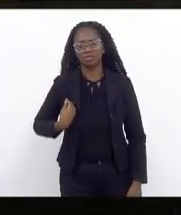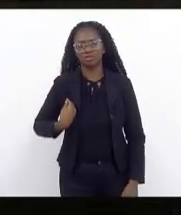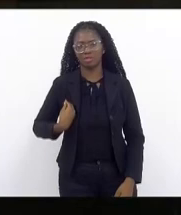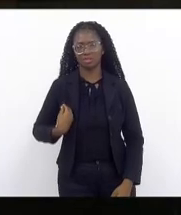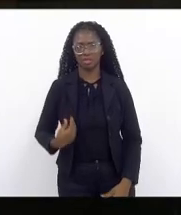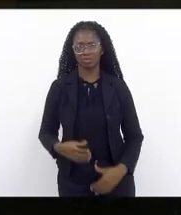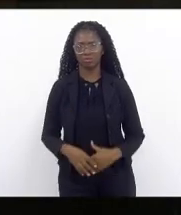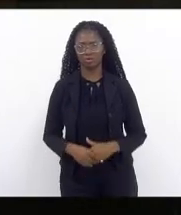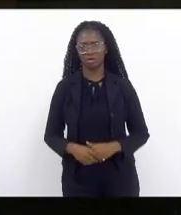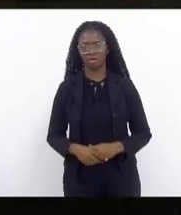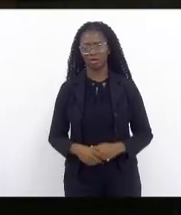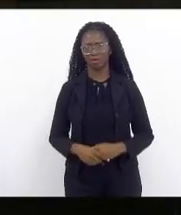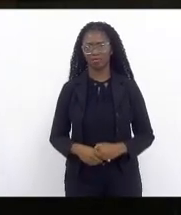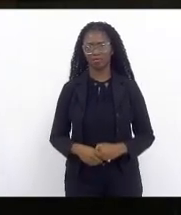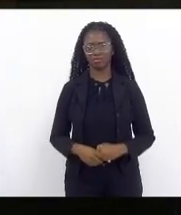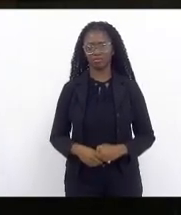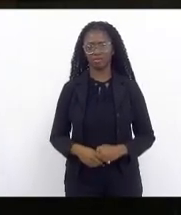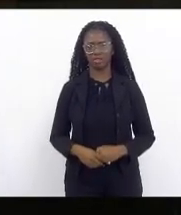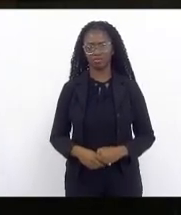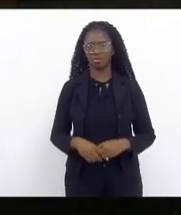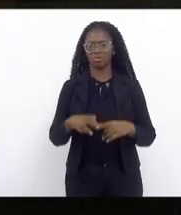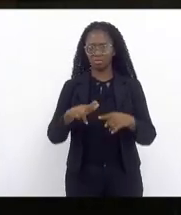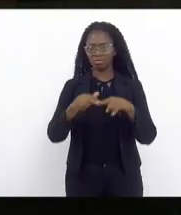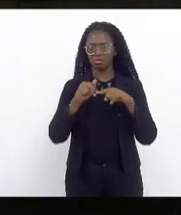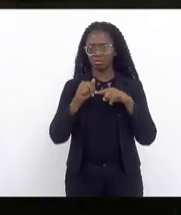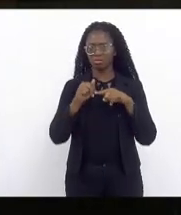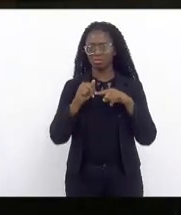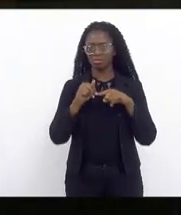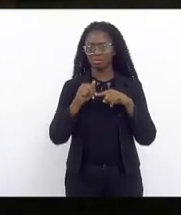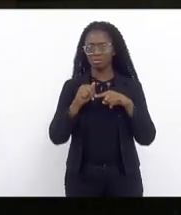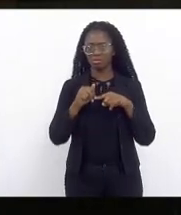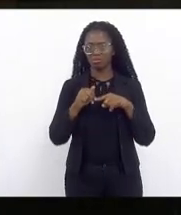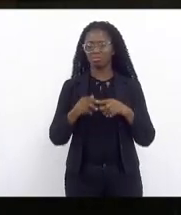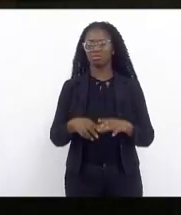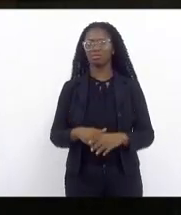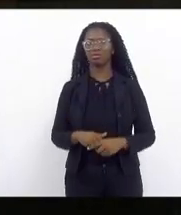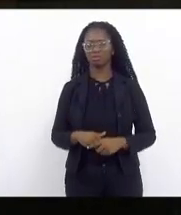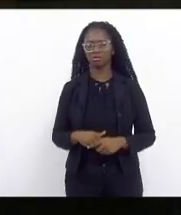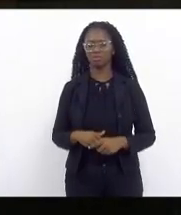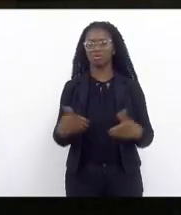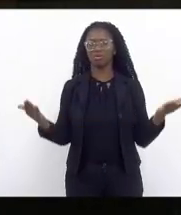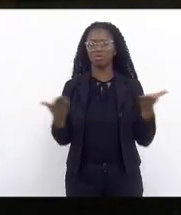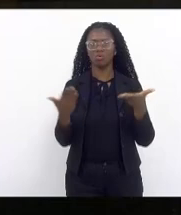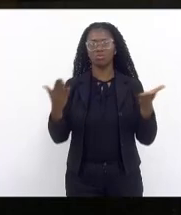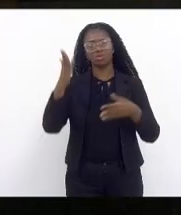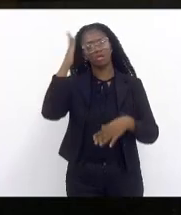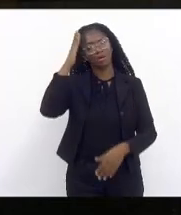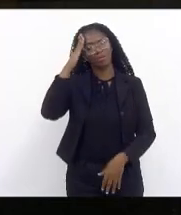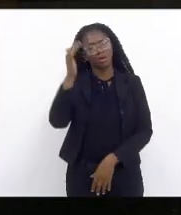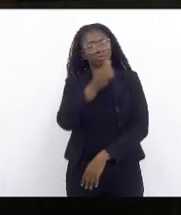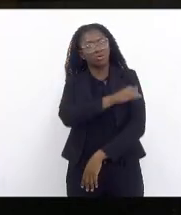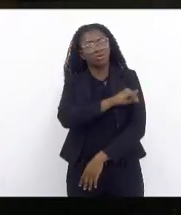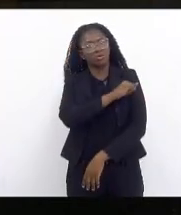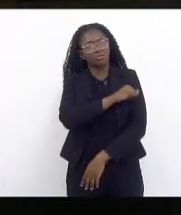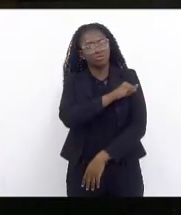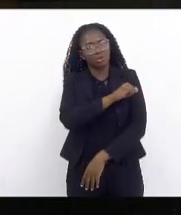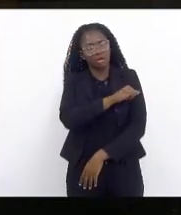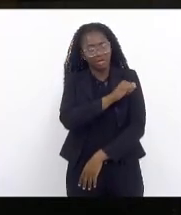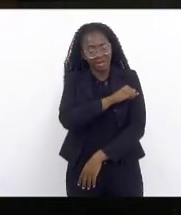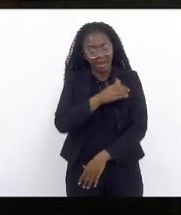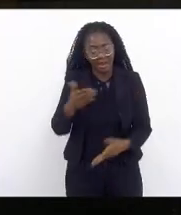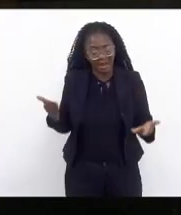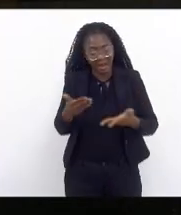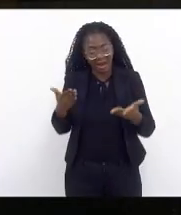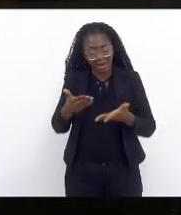fulminense e é por isso que hoje sabendo que o Rio de Janeiro caminha para o trilho